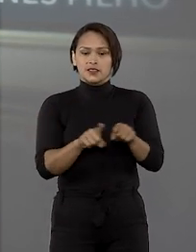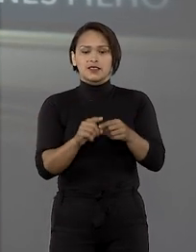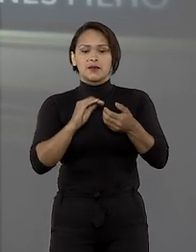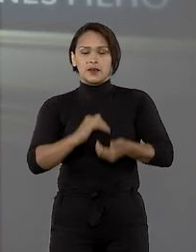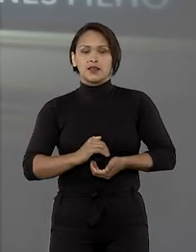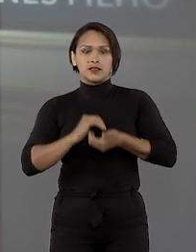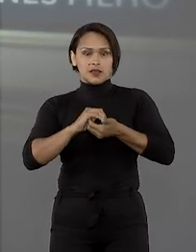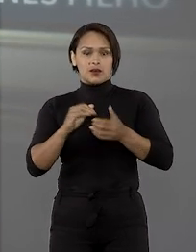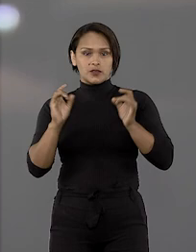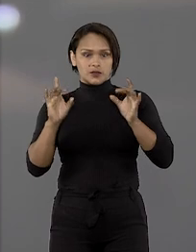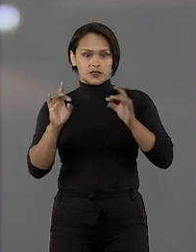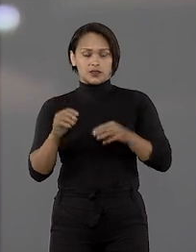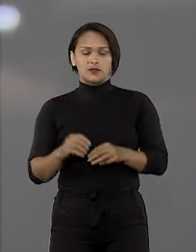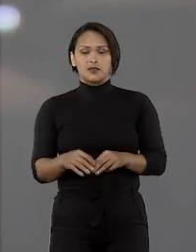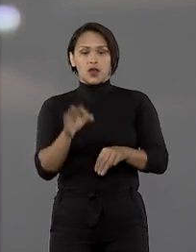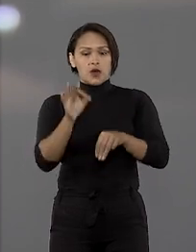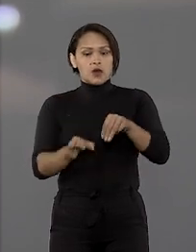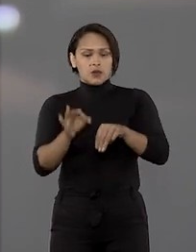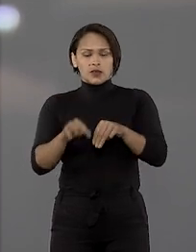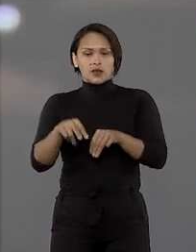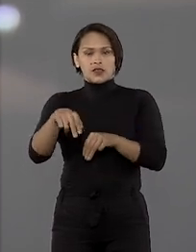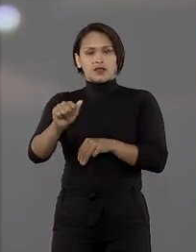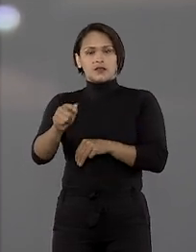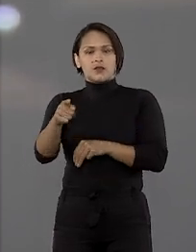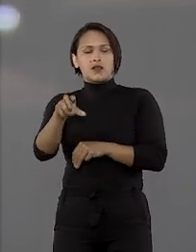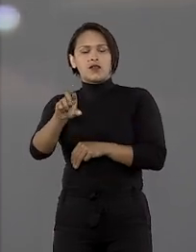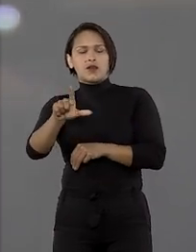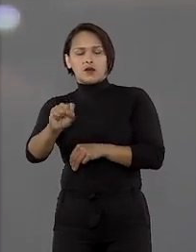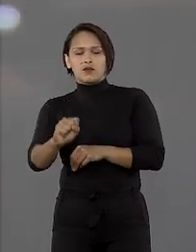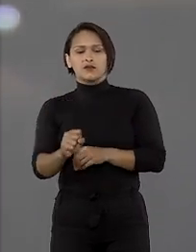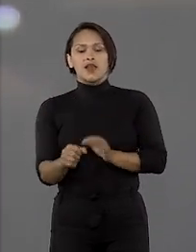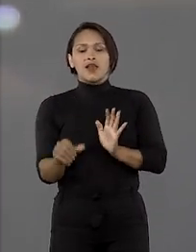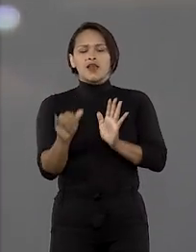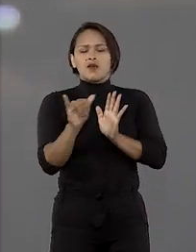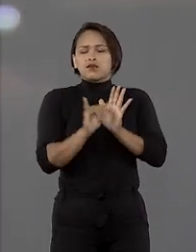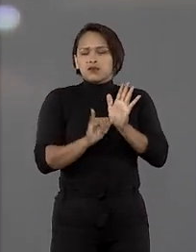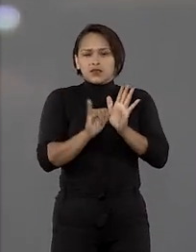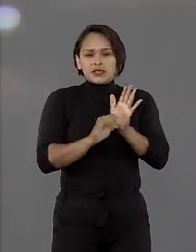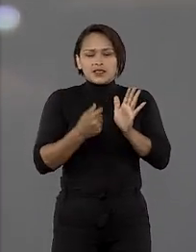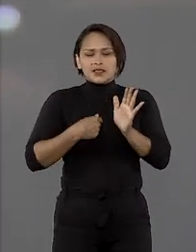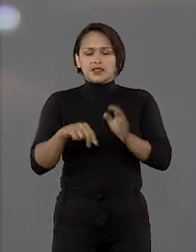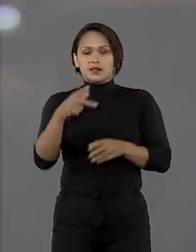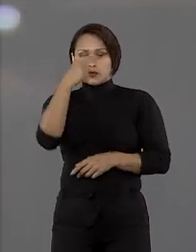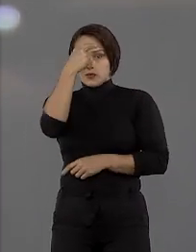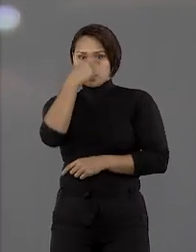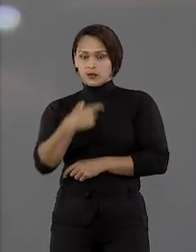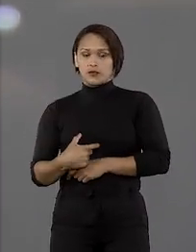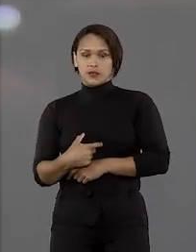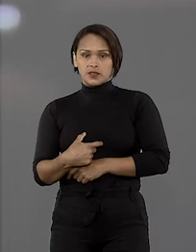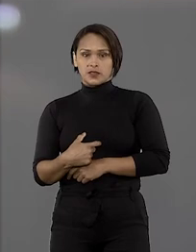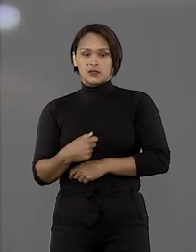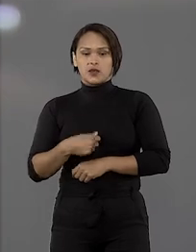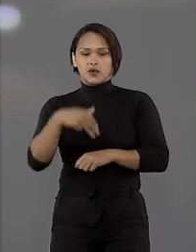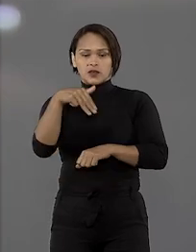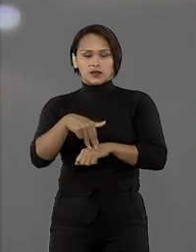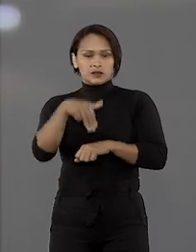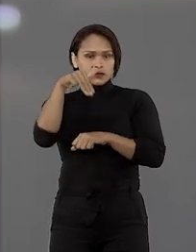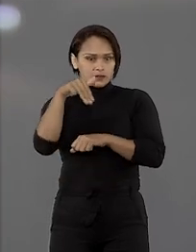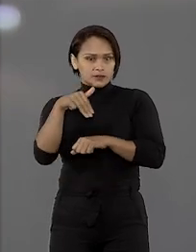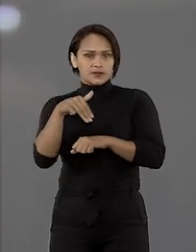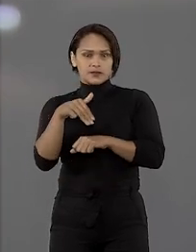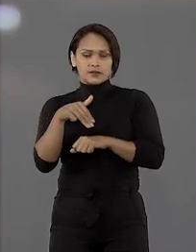e da Corte Especial. O ministro Napoleão é um exemplo de ser humano, de